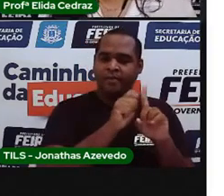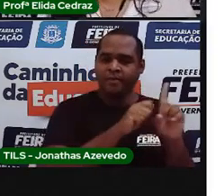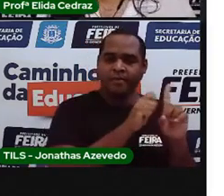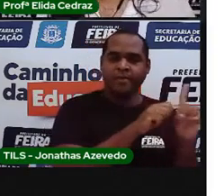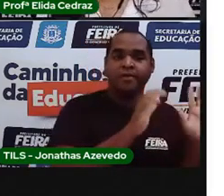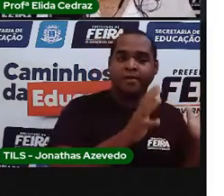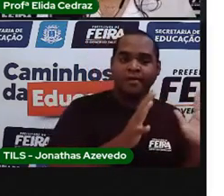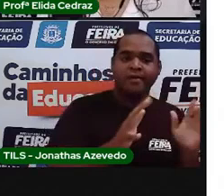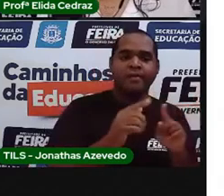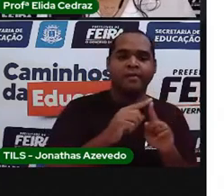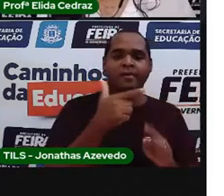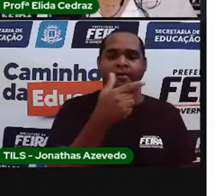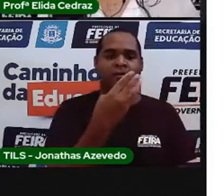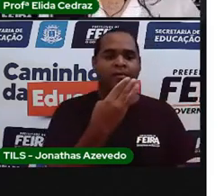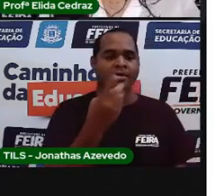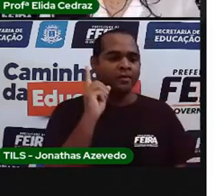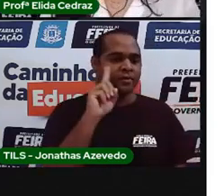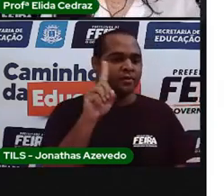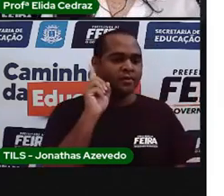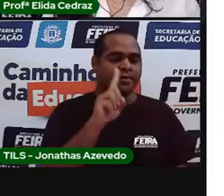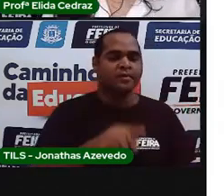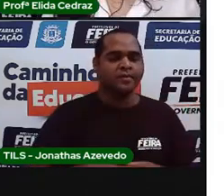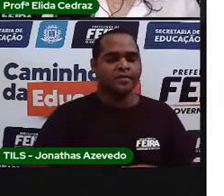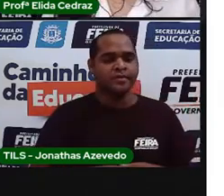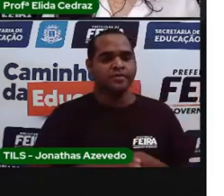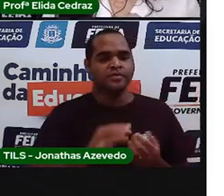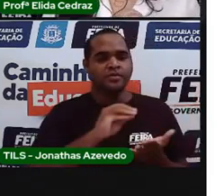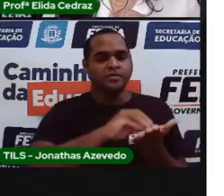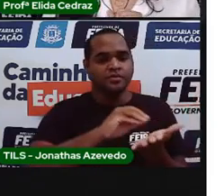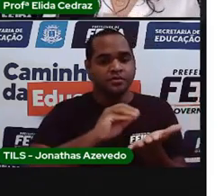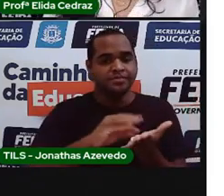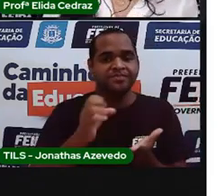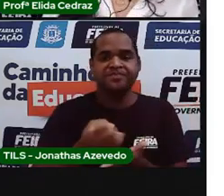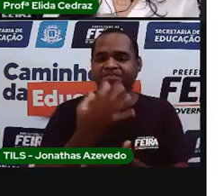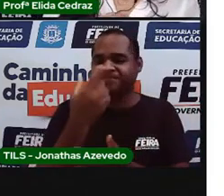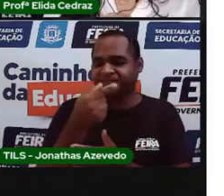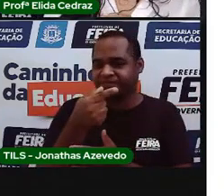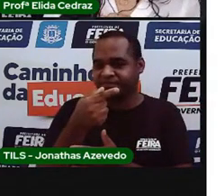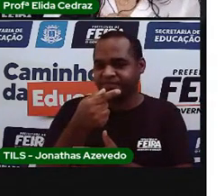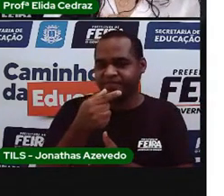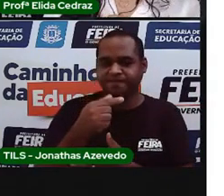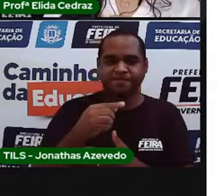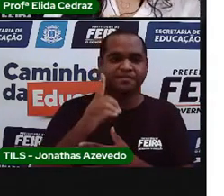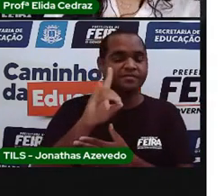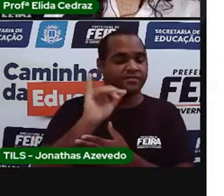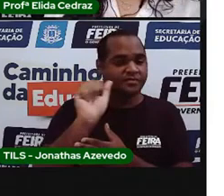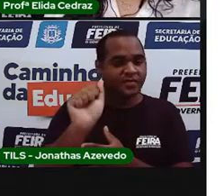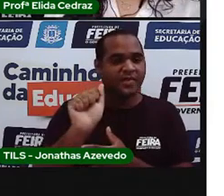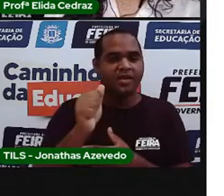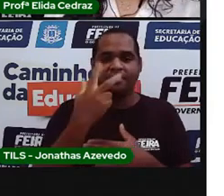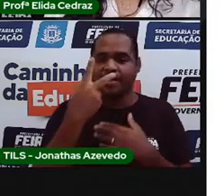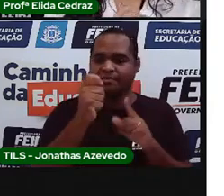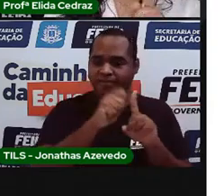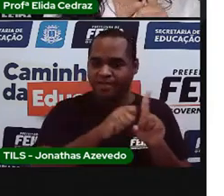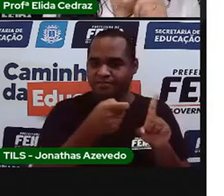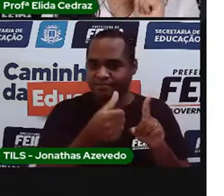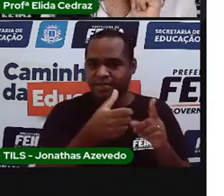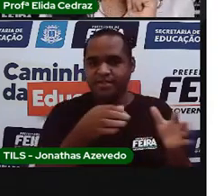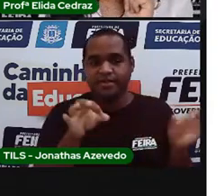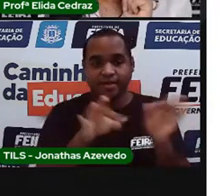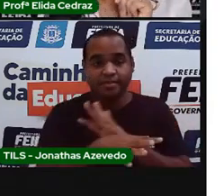23 dias. E faltam apenas sete dias para esse mês acabar.